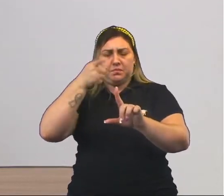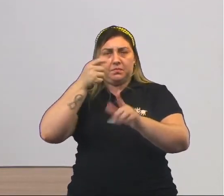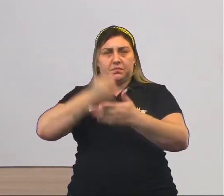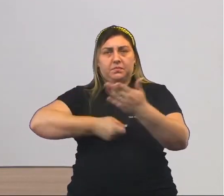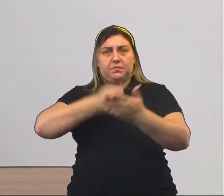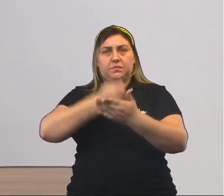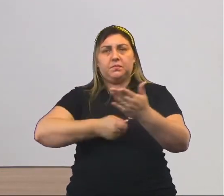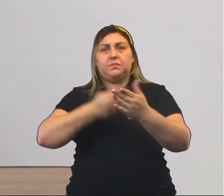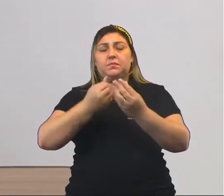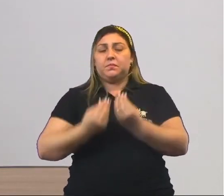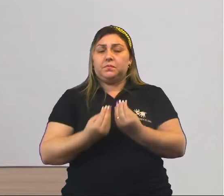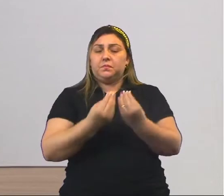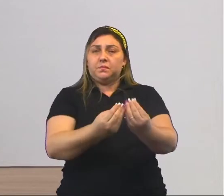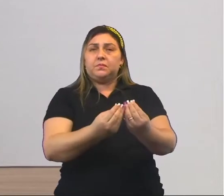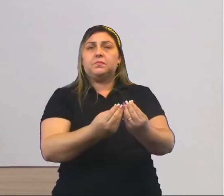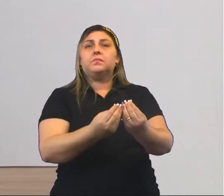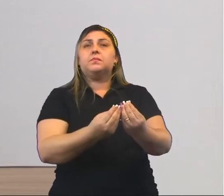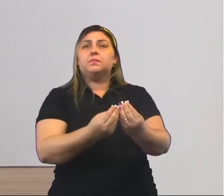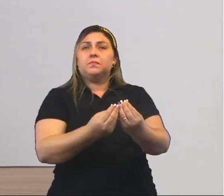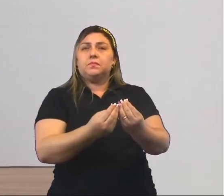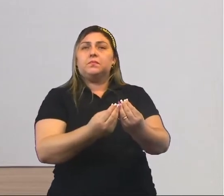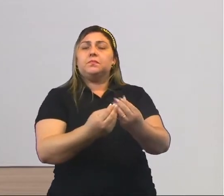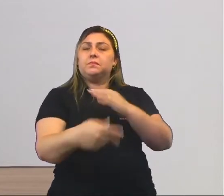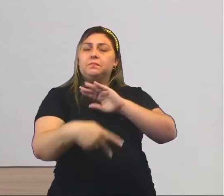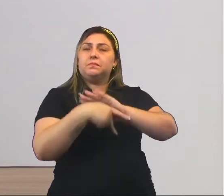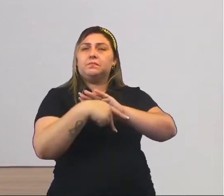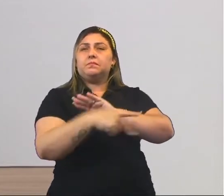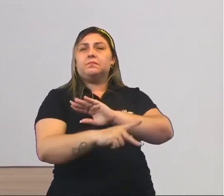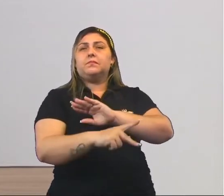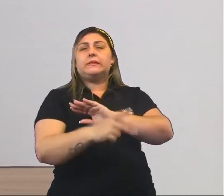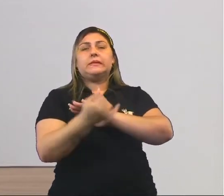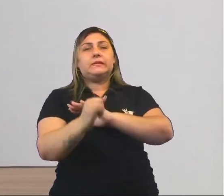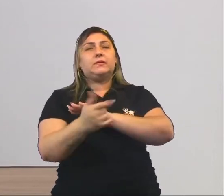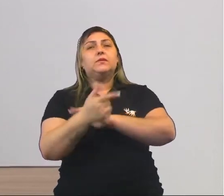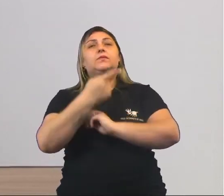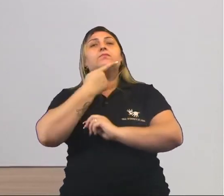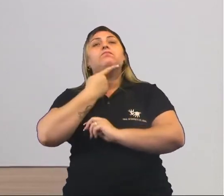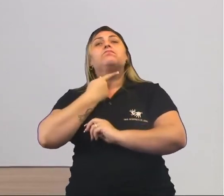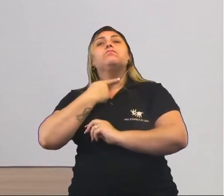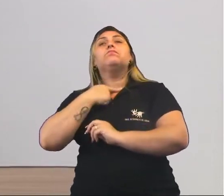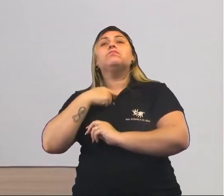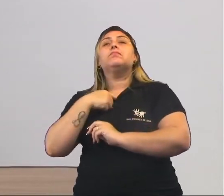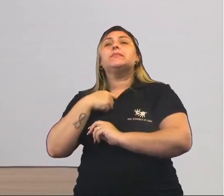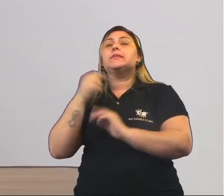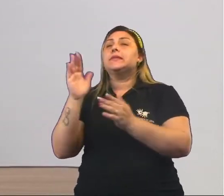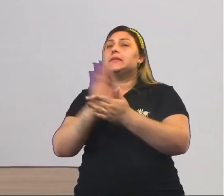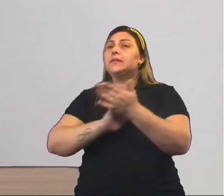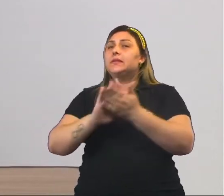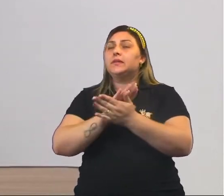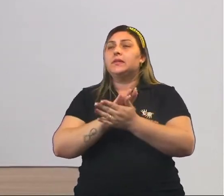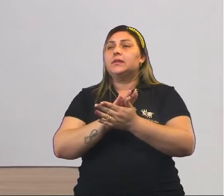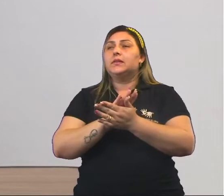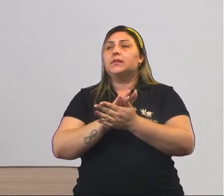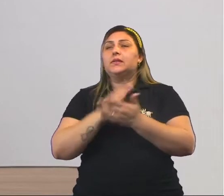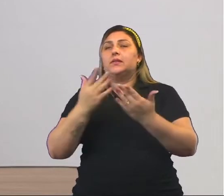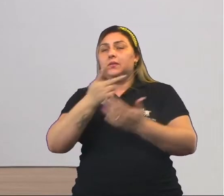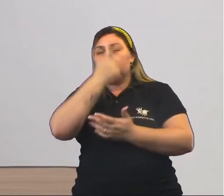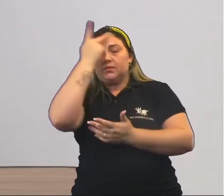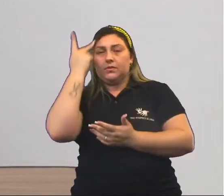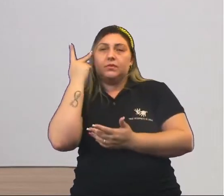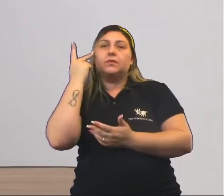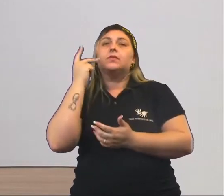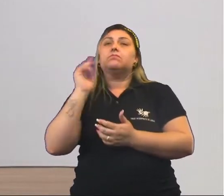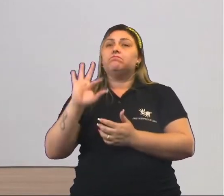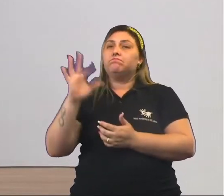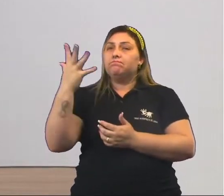pensou ser doada, vendida, alugada como se fosse uma propriedade, se não tivesse um desejo, uma vontade ali. Era assim como as pessoas eram